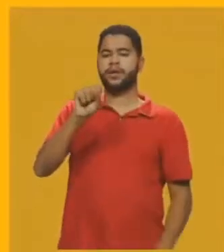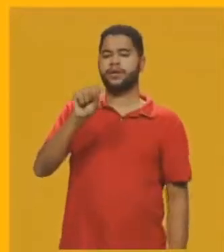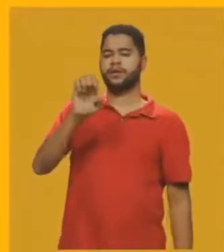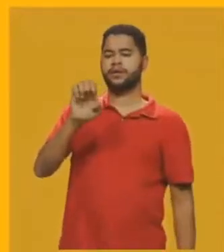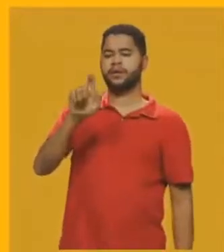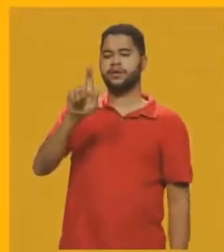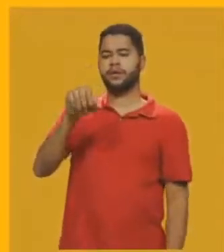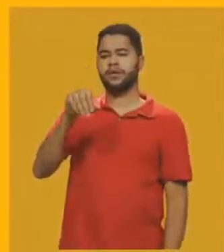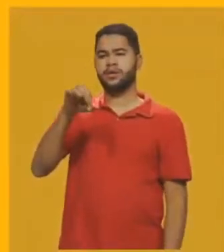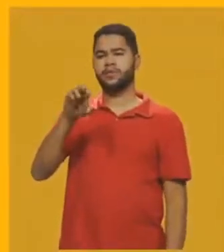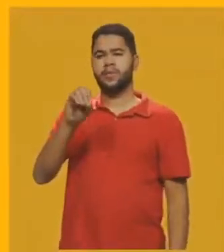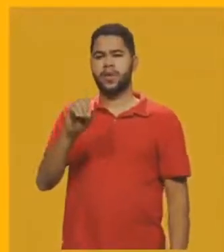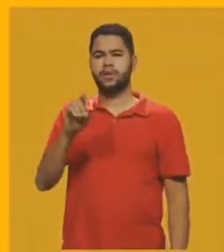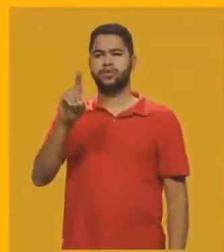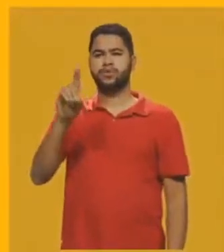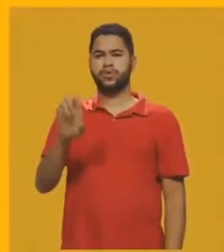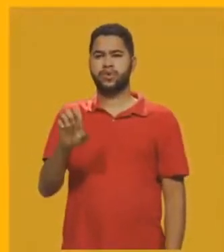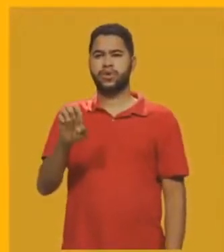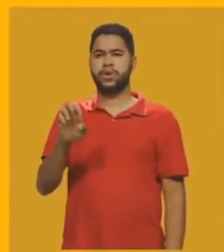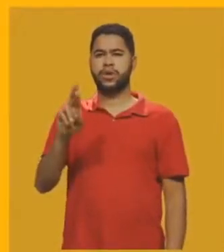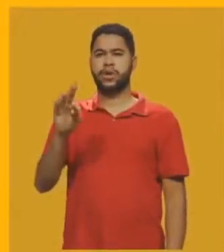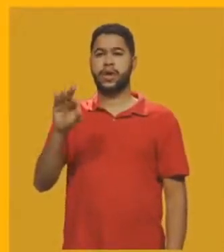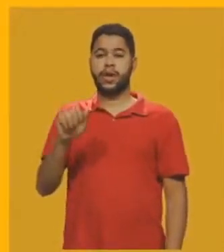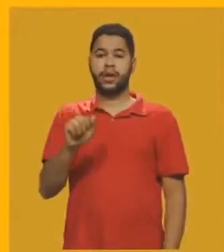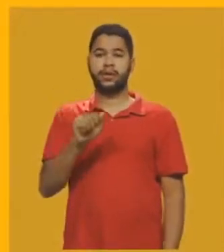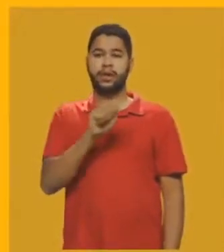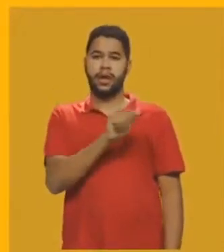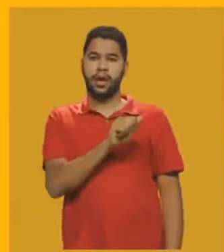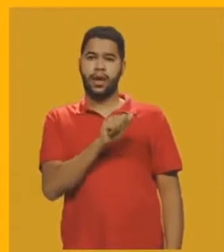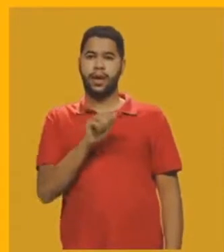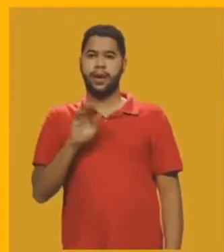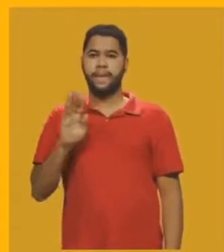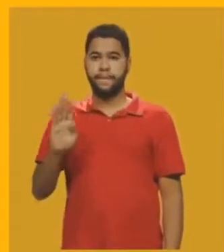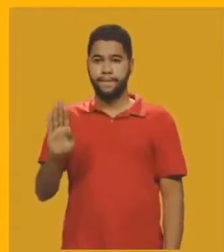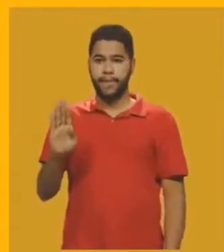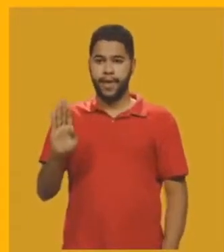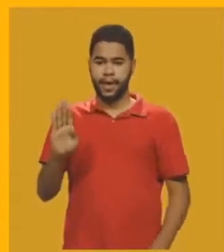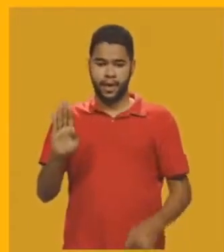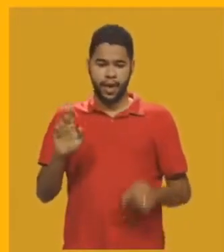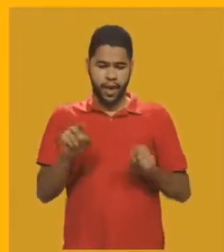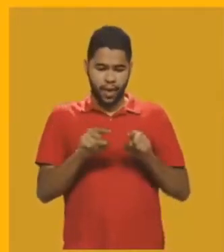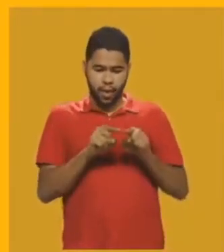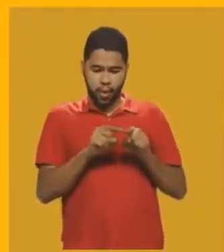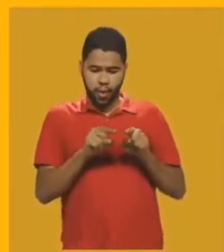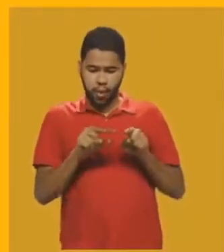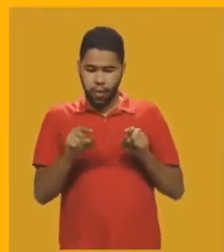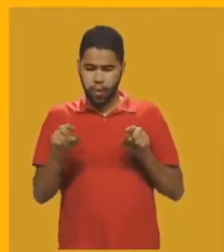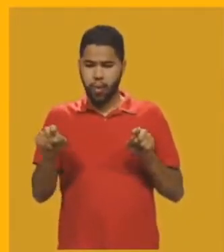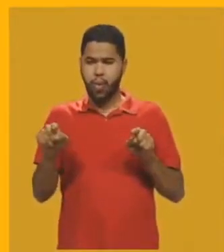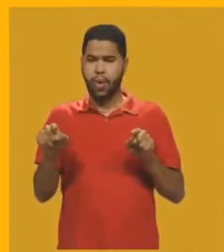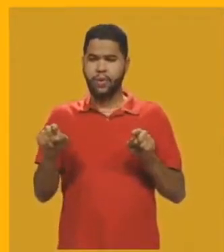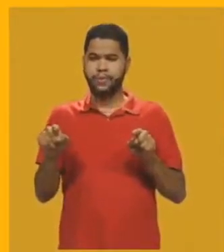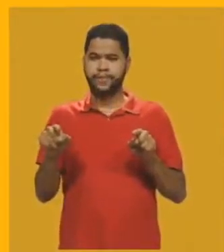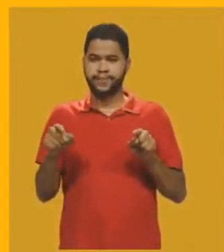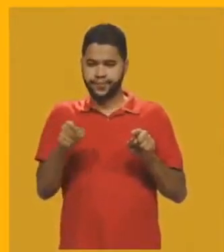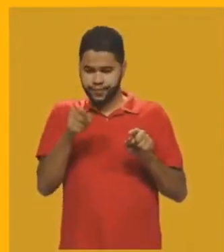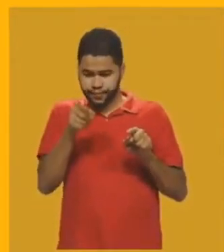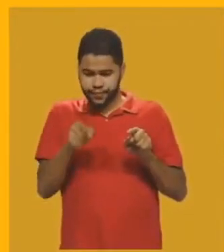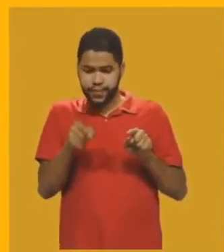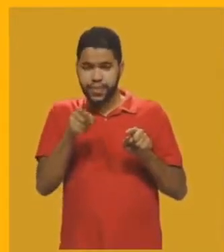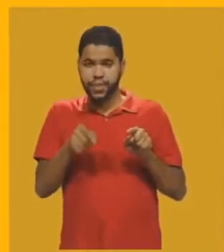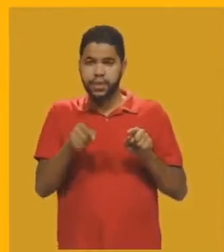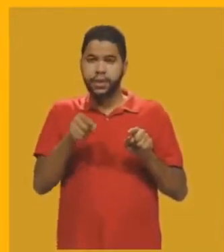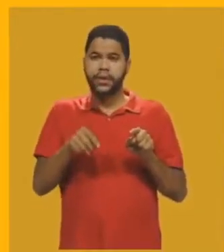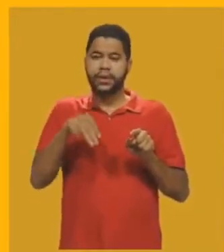segmento de reta AB, eu, se eu achar o ponto médio, estou chamando aqui o ponto médio de M1,